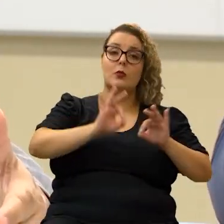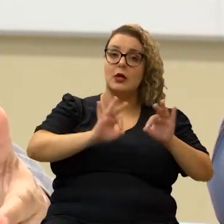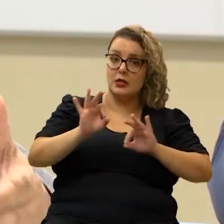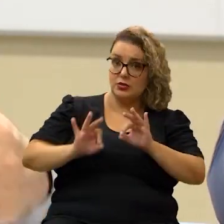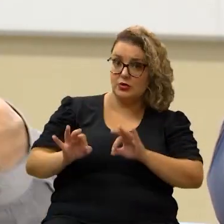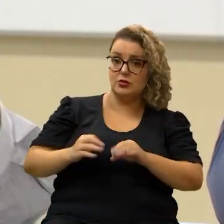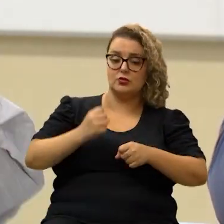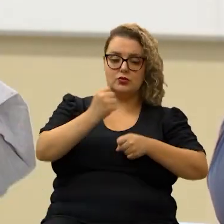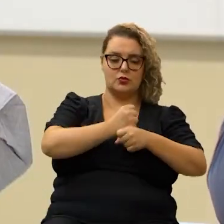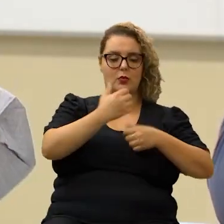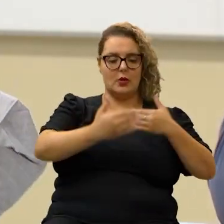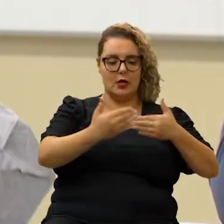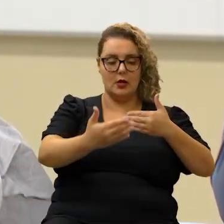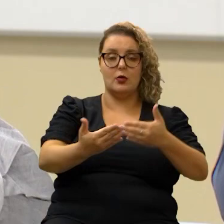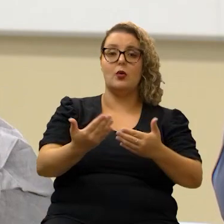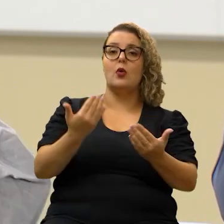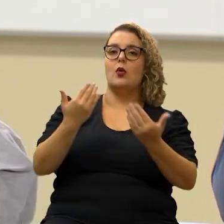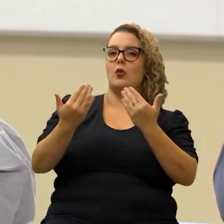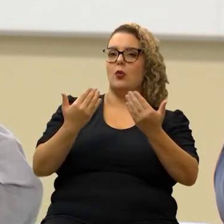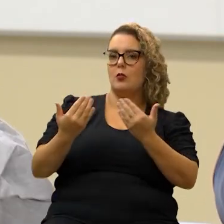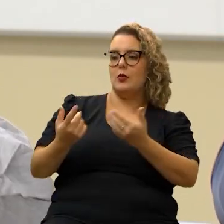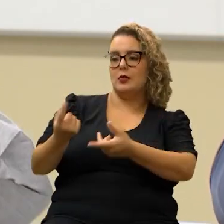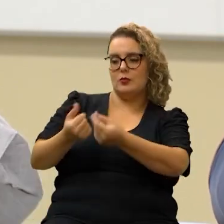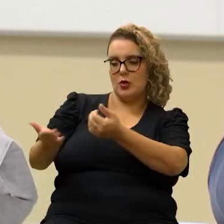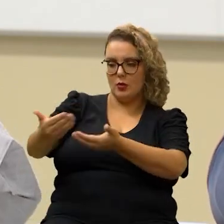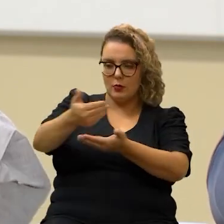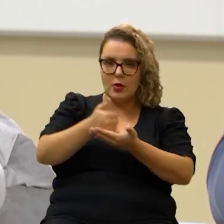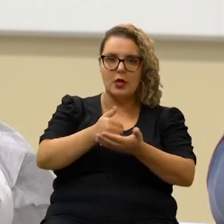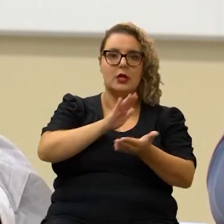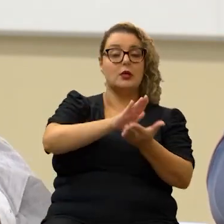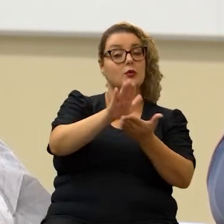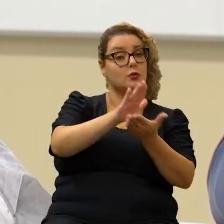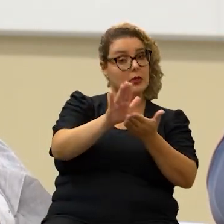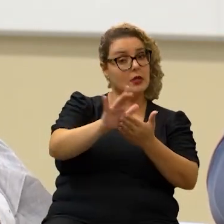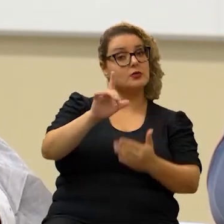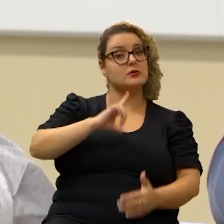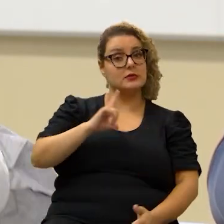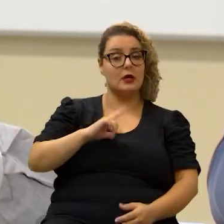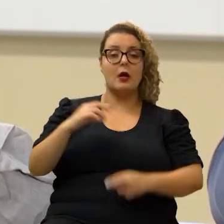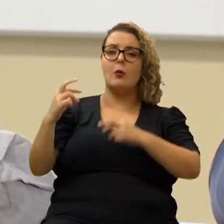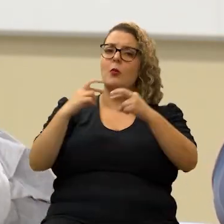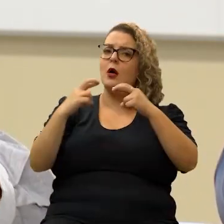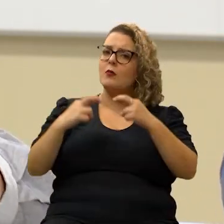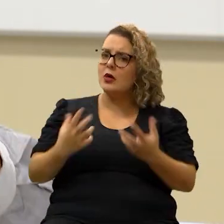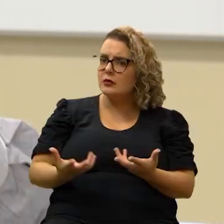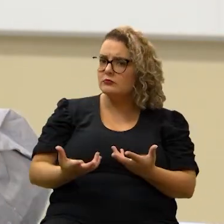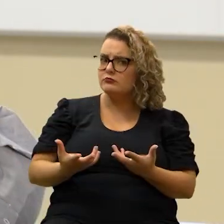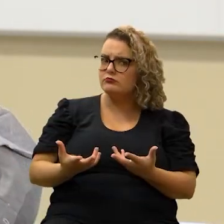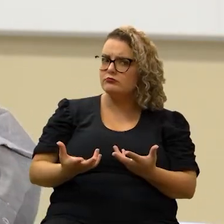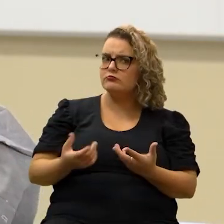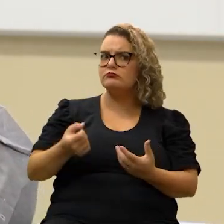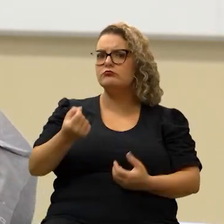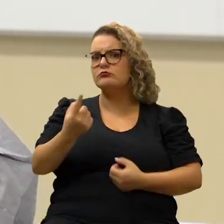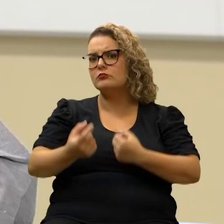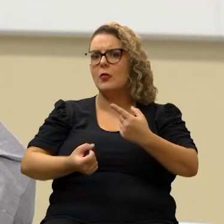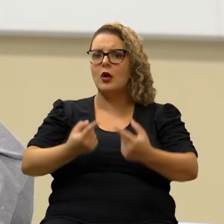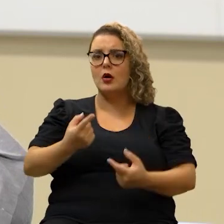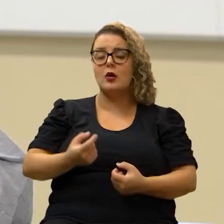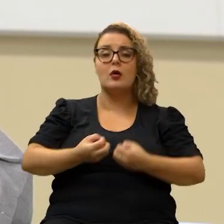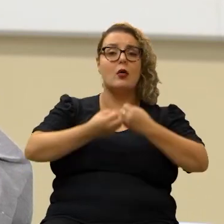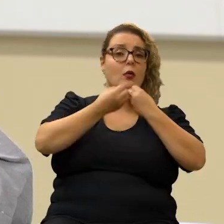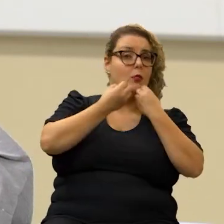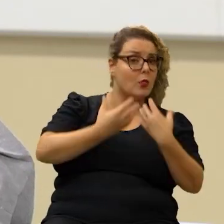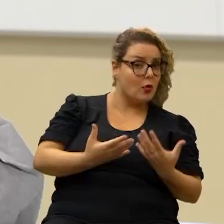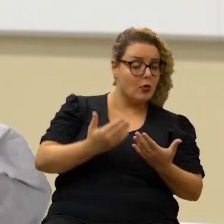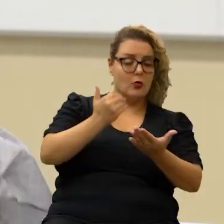planejamento ao longo do ano comparando receita e as suas despesas previstas para verificar aqueles casos que